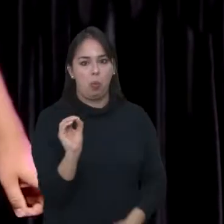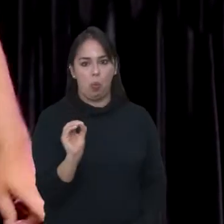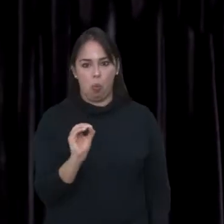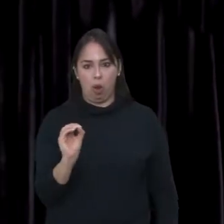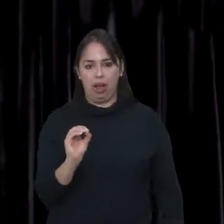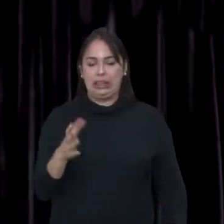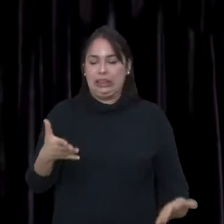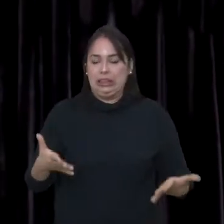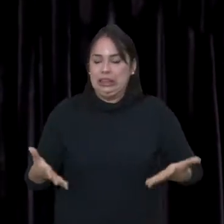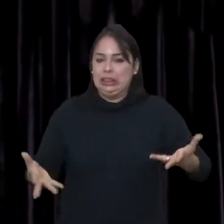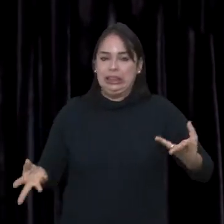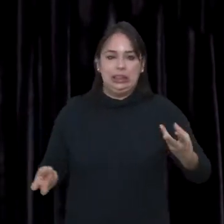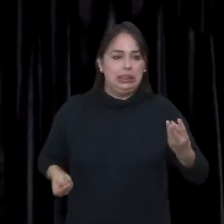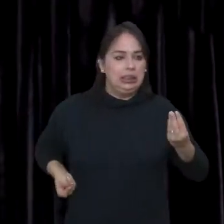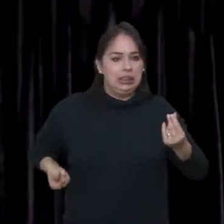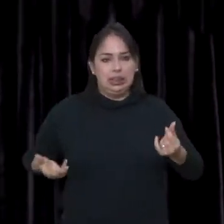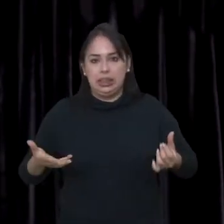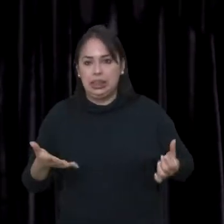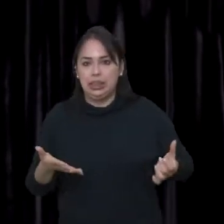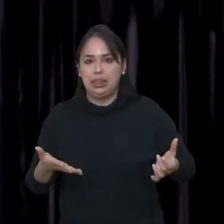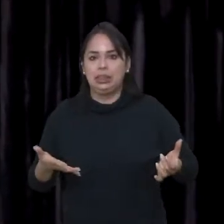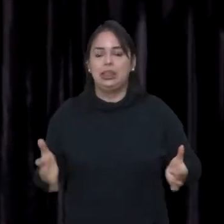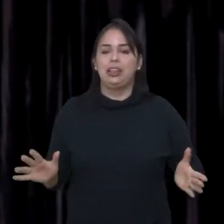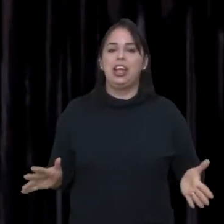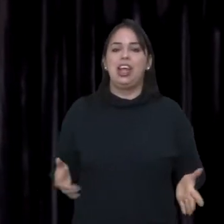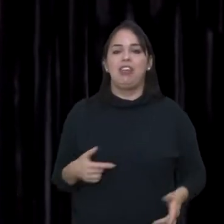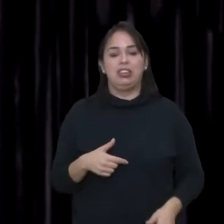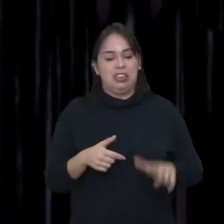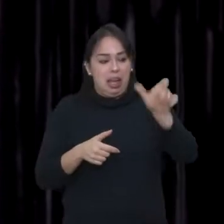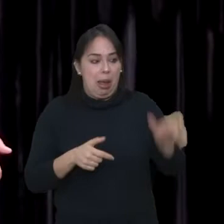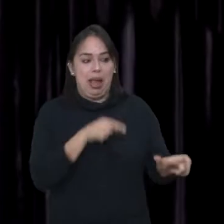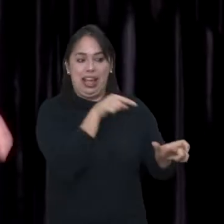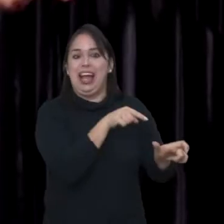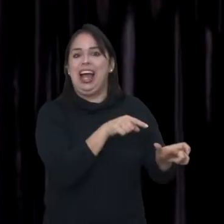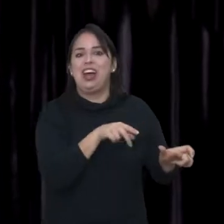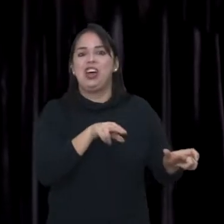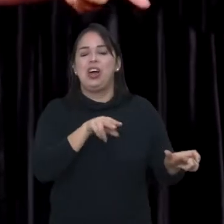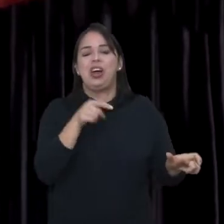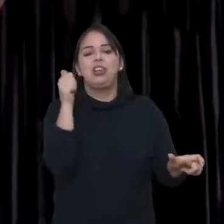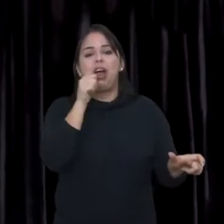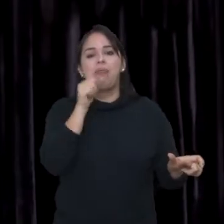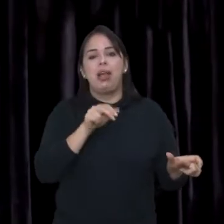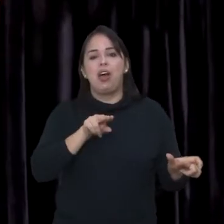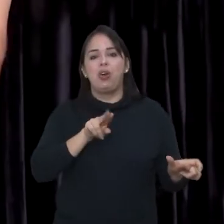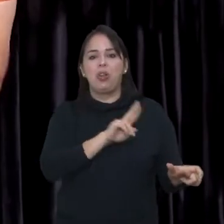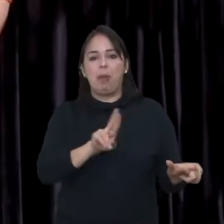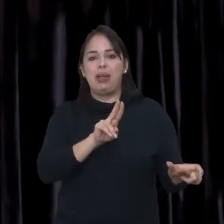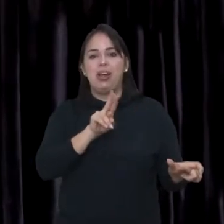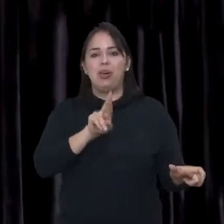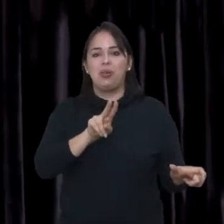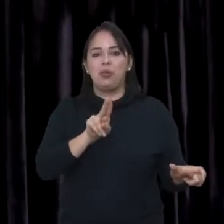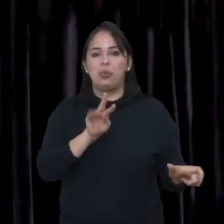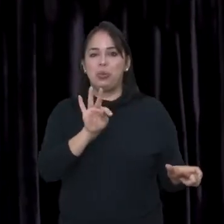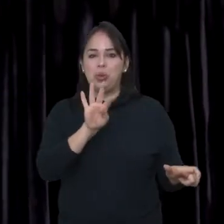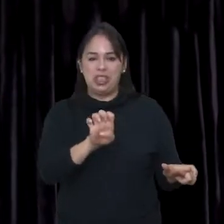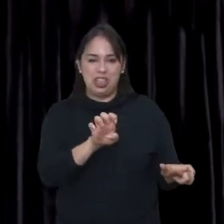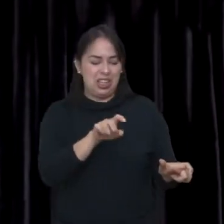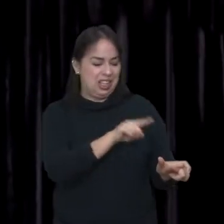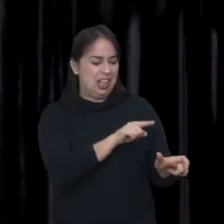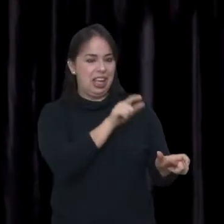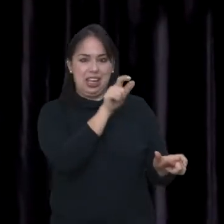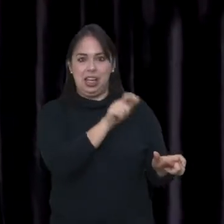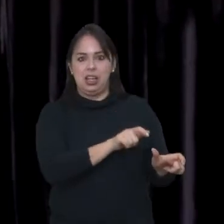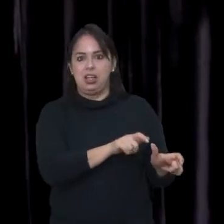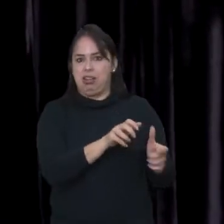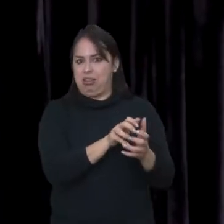ninguém. Eu falei, meu Deus do céu. E aí eu falei, não vai ter jeito, vou ter que apelar. Vou pegar quem? A Ruth. A Ruth não era uma